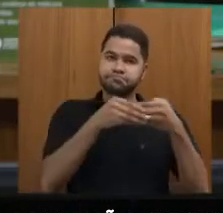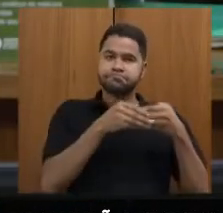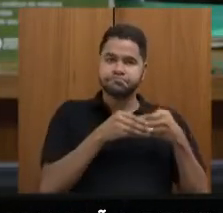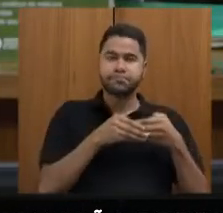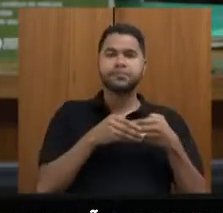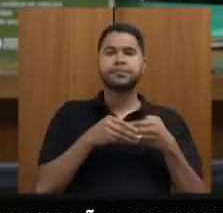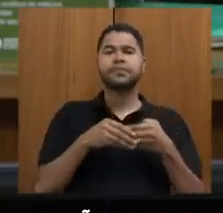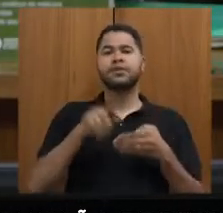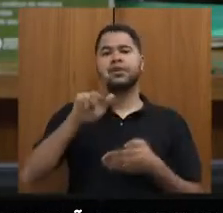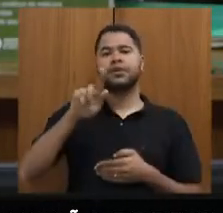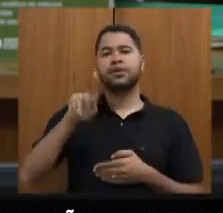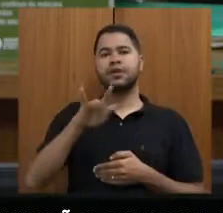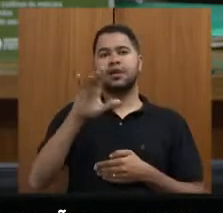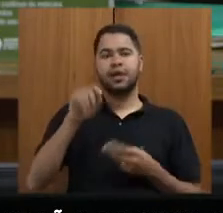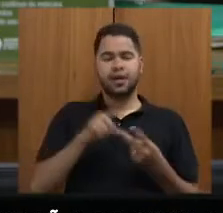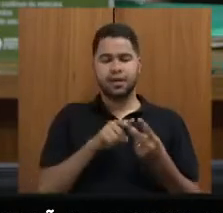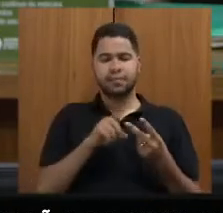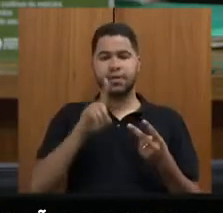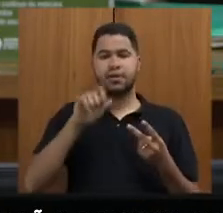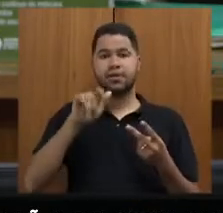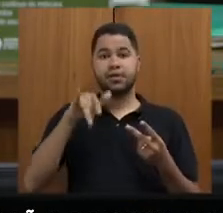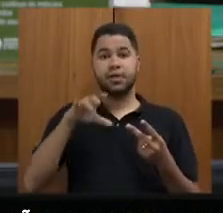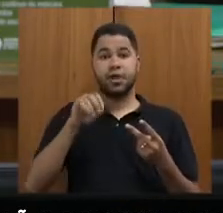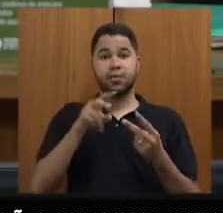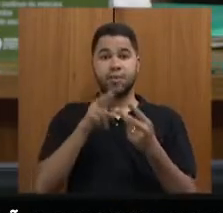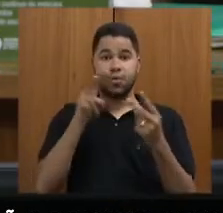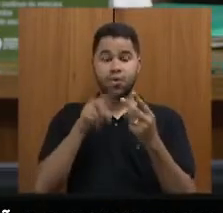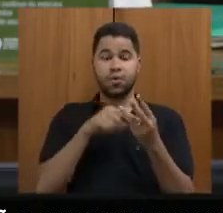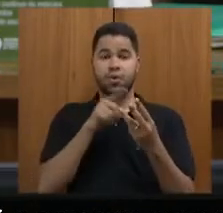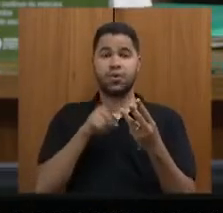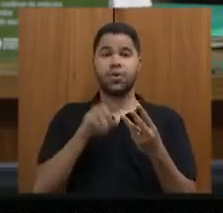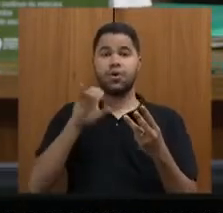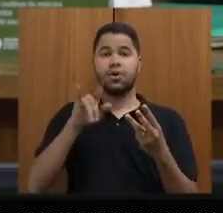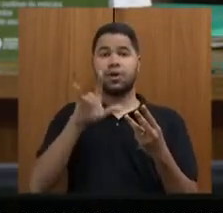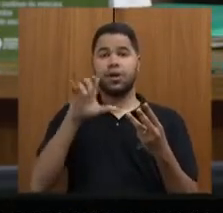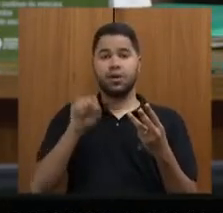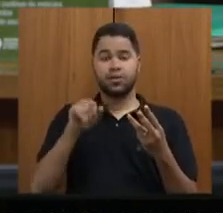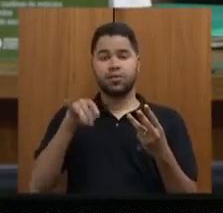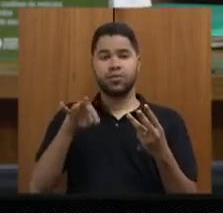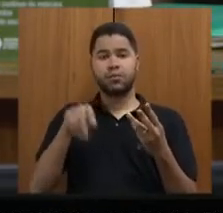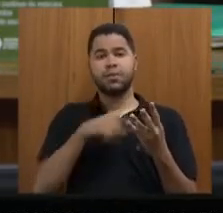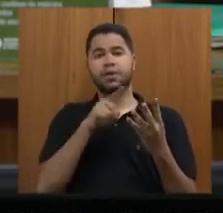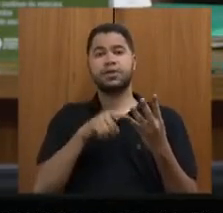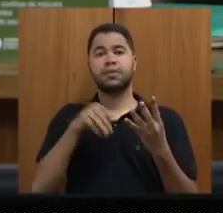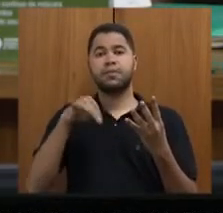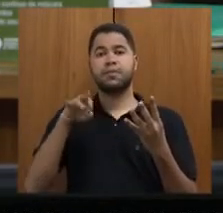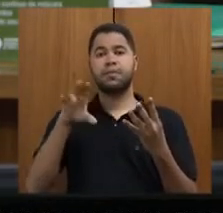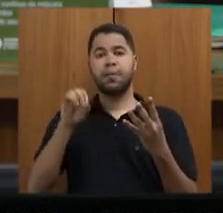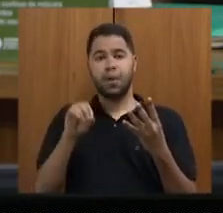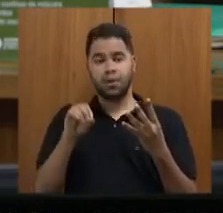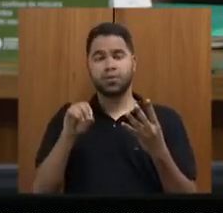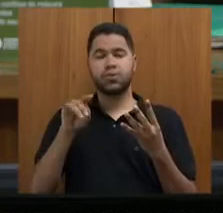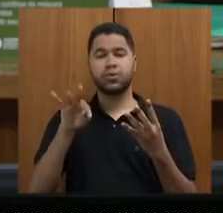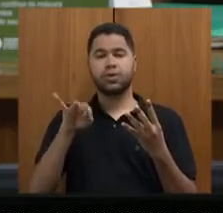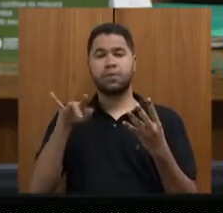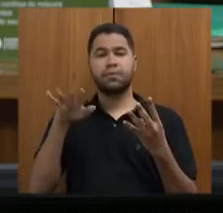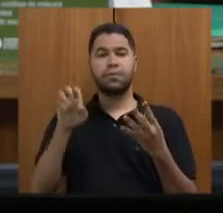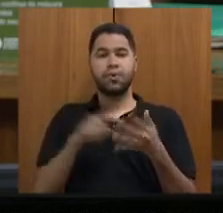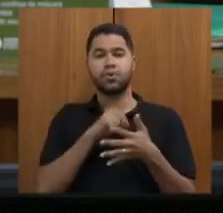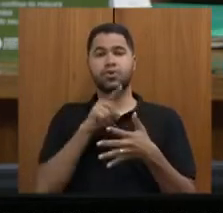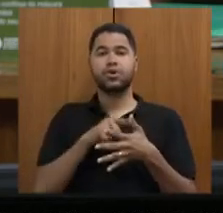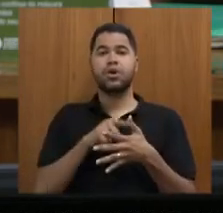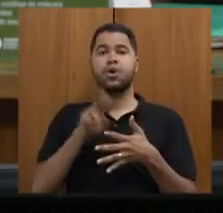Cunha, Dalmo Ribeiro, que estão online, deputado Carlos Pimenta, deputado Mauro Tramonte, deputado Roberto